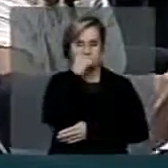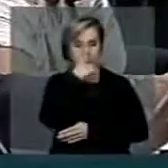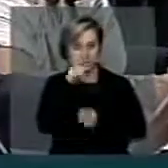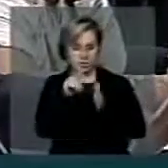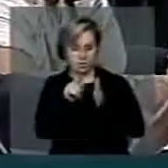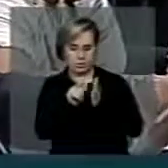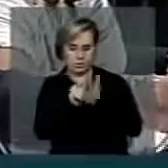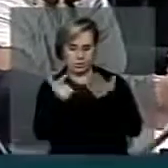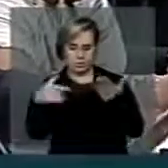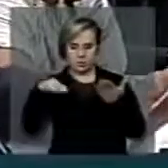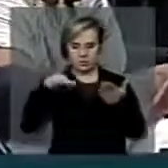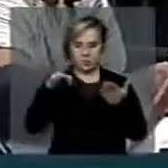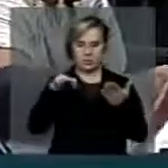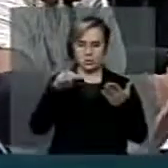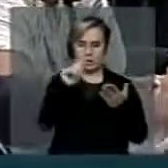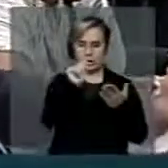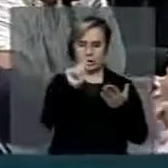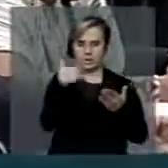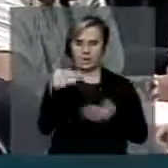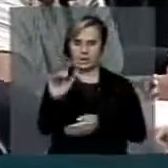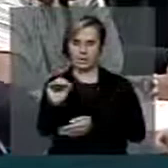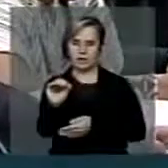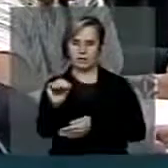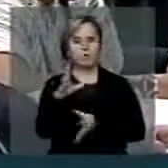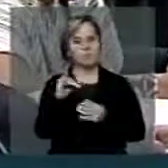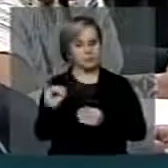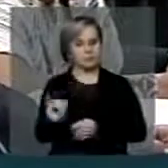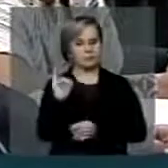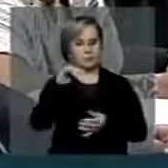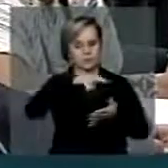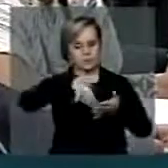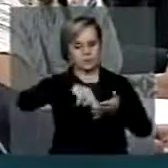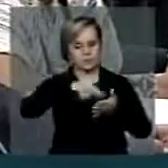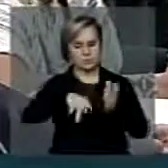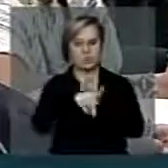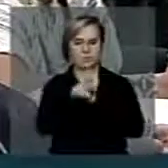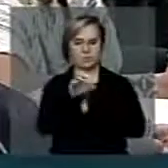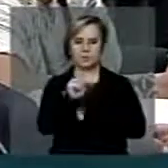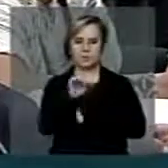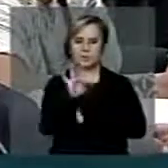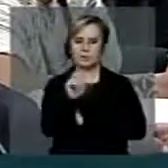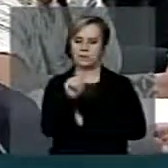A10, que eu acho muito relevante no Estadão.